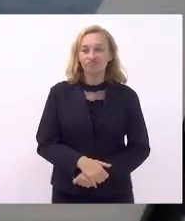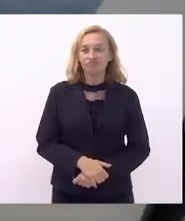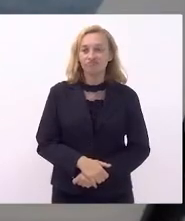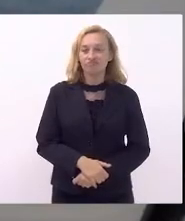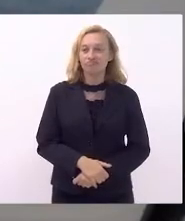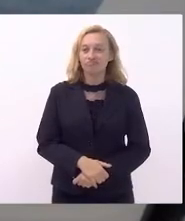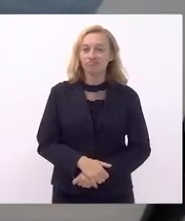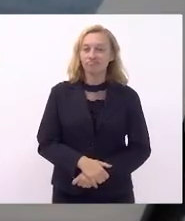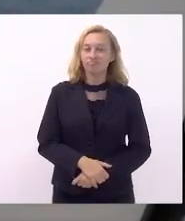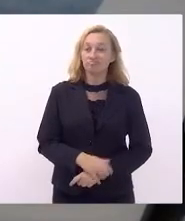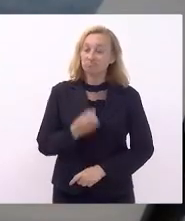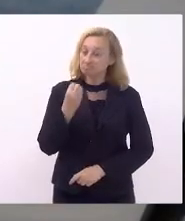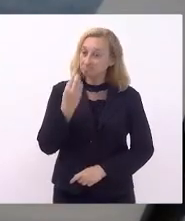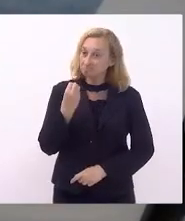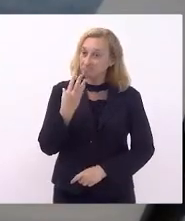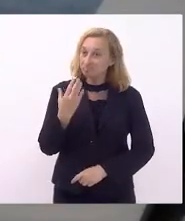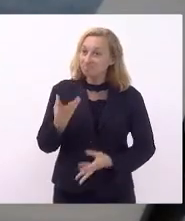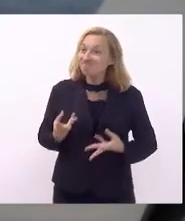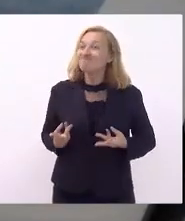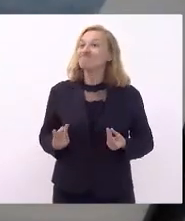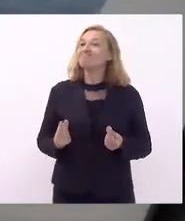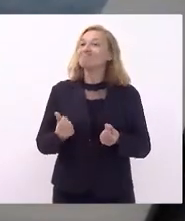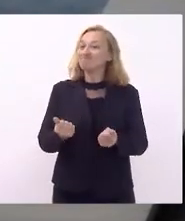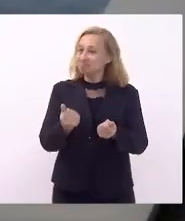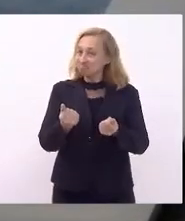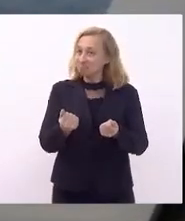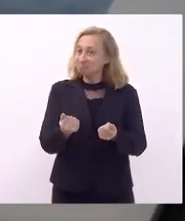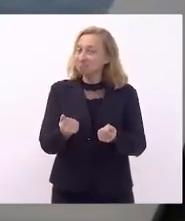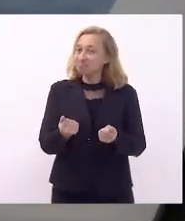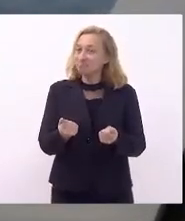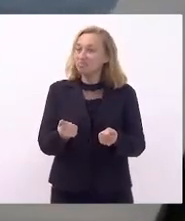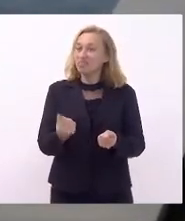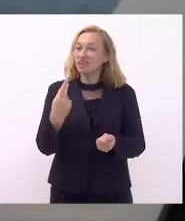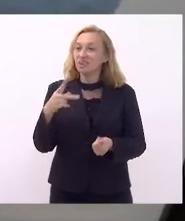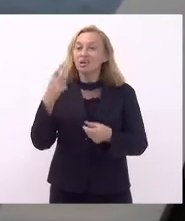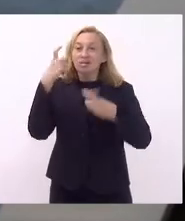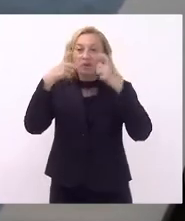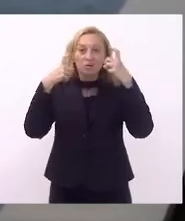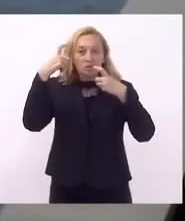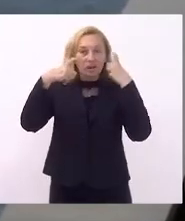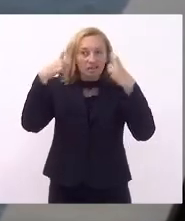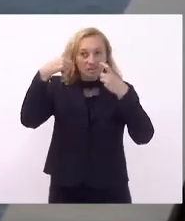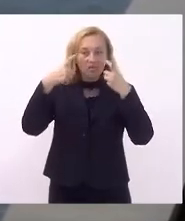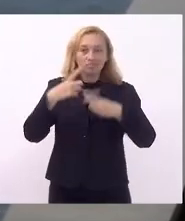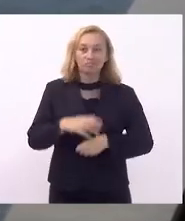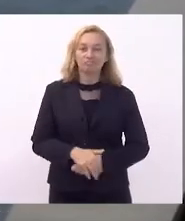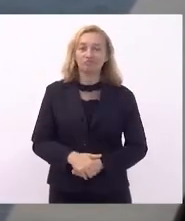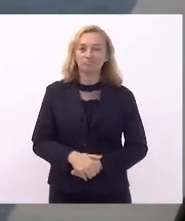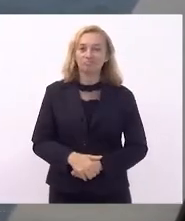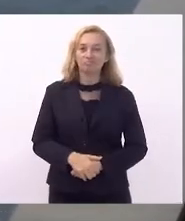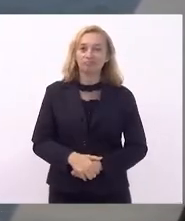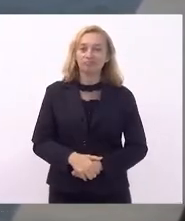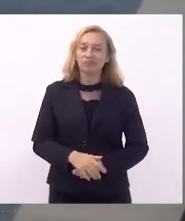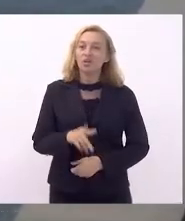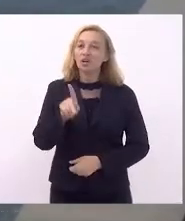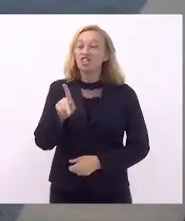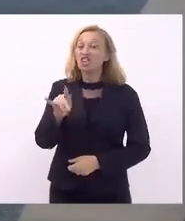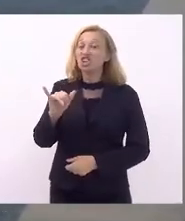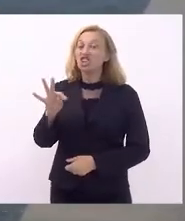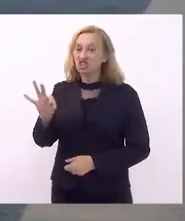Fluminense por sua sensibilidade e por sua preocupação com um kit,